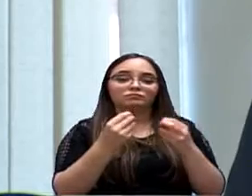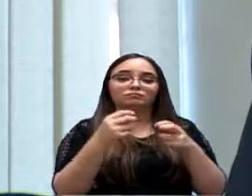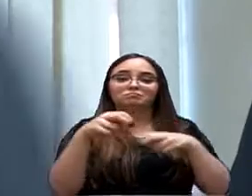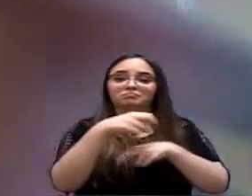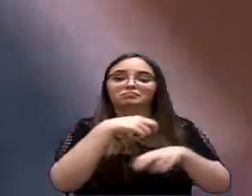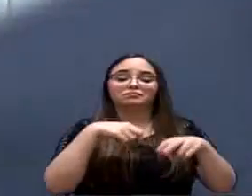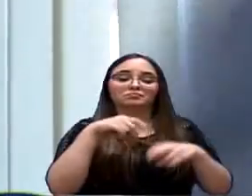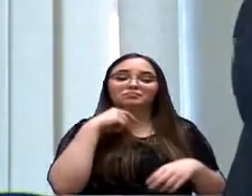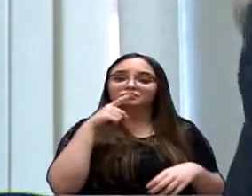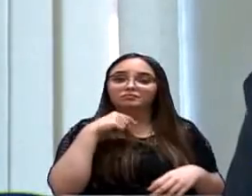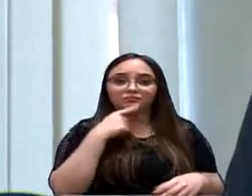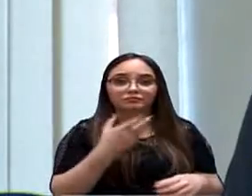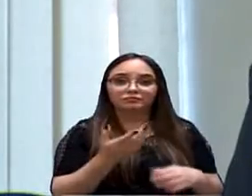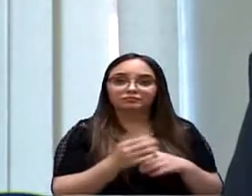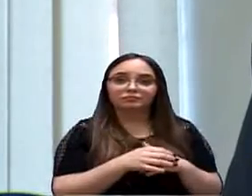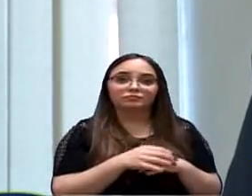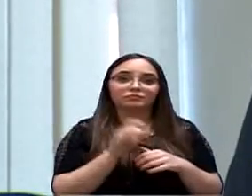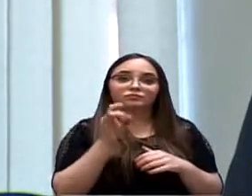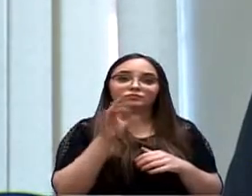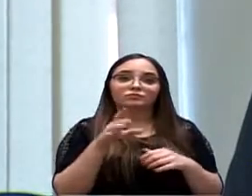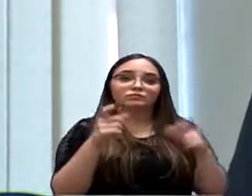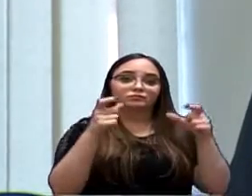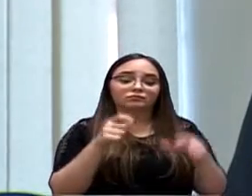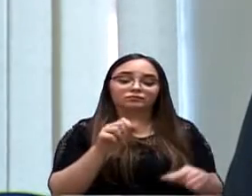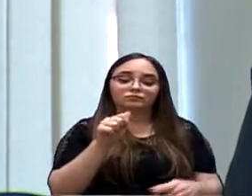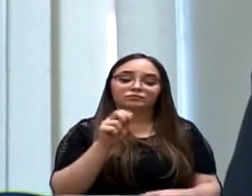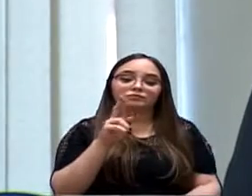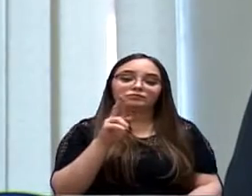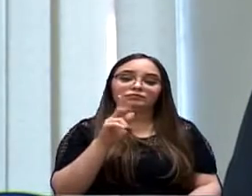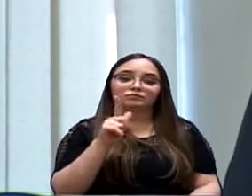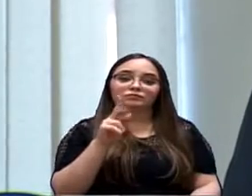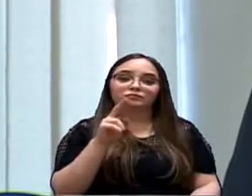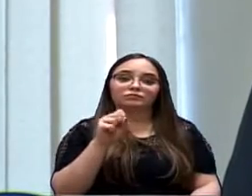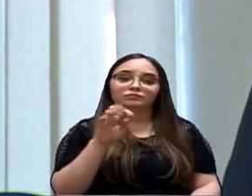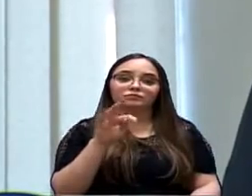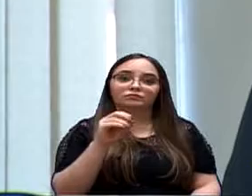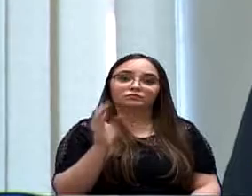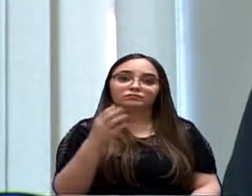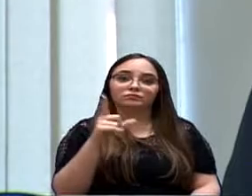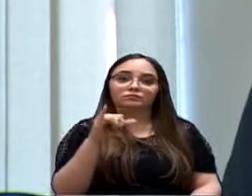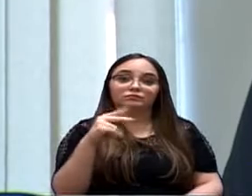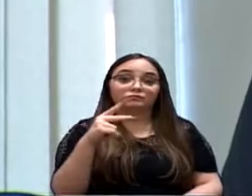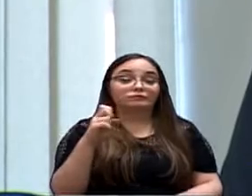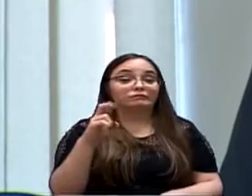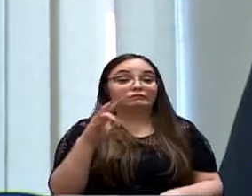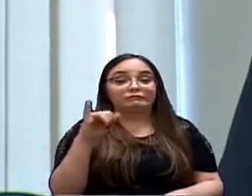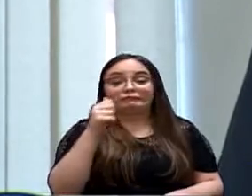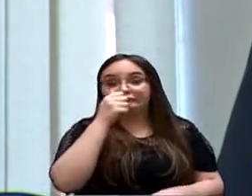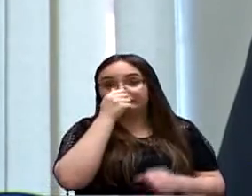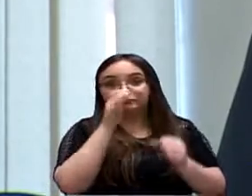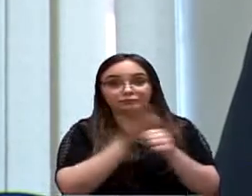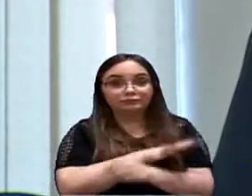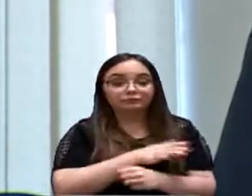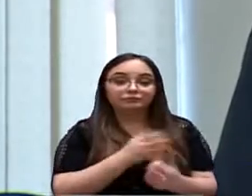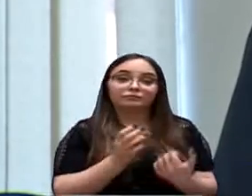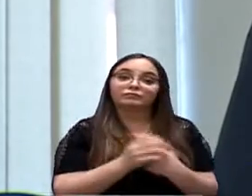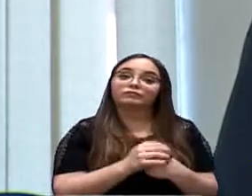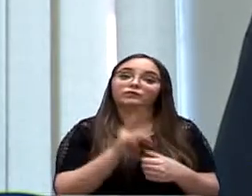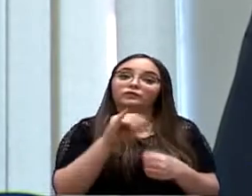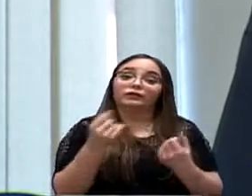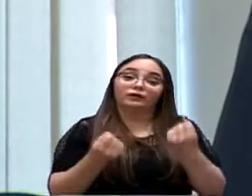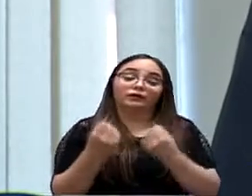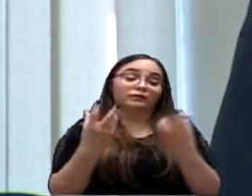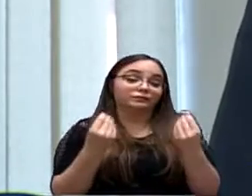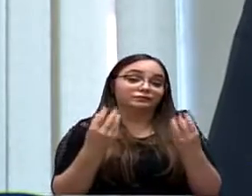a abertura da Augusto Felipe não vai compensar. Fica a gente trançando de carro para cima e para